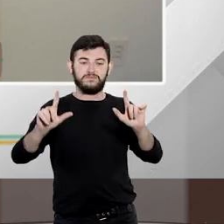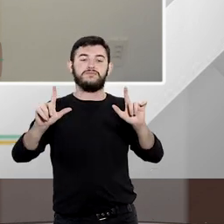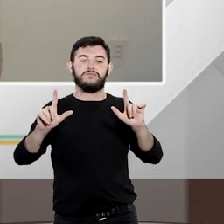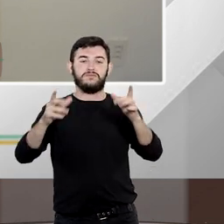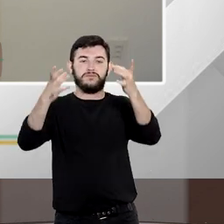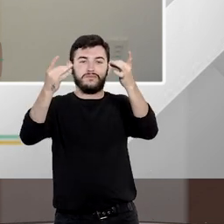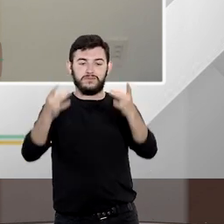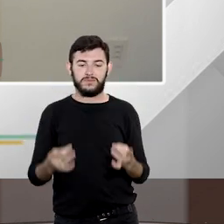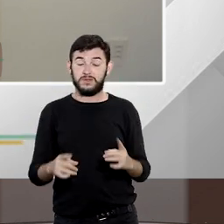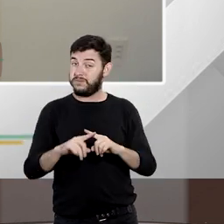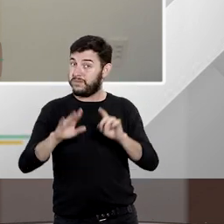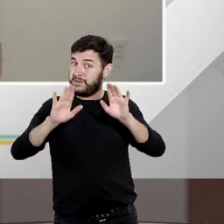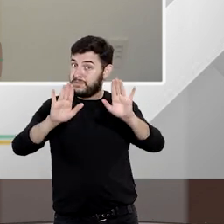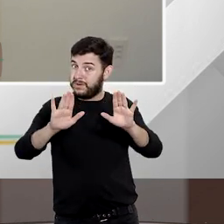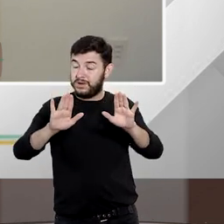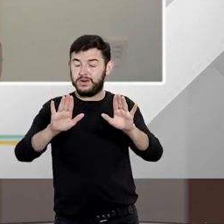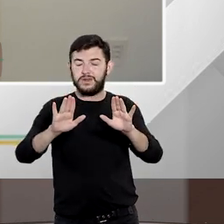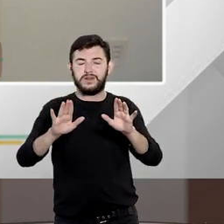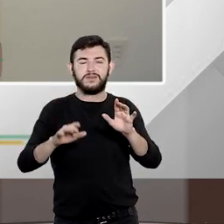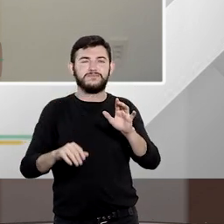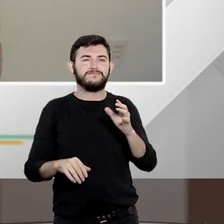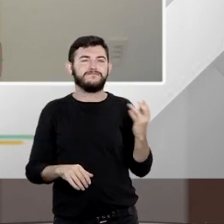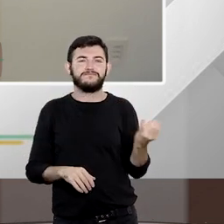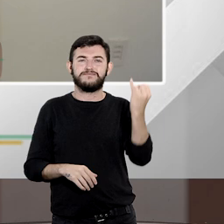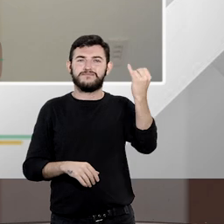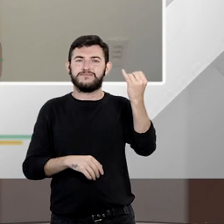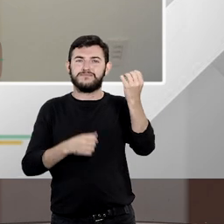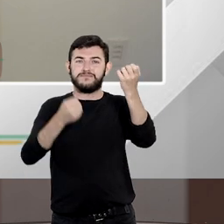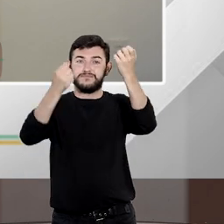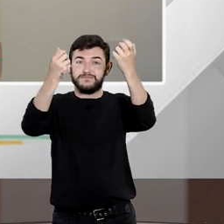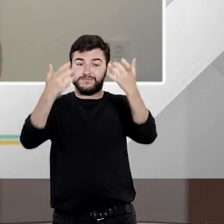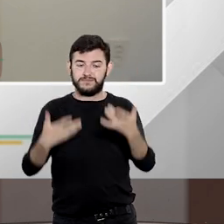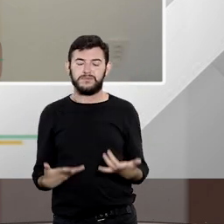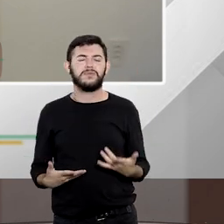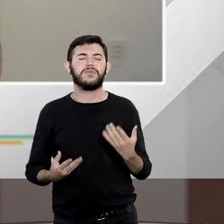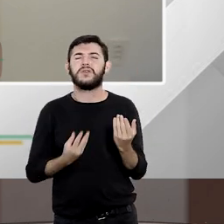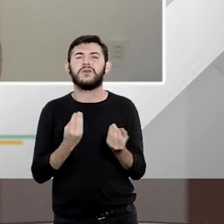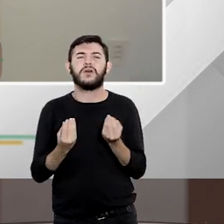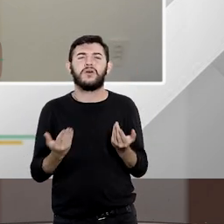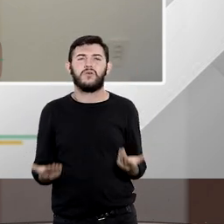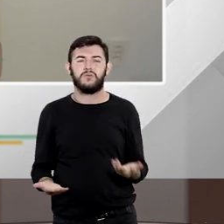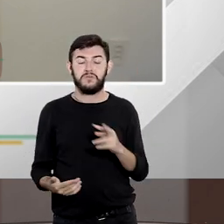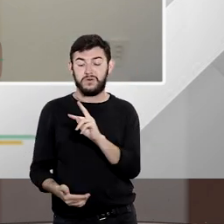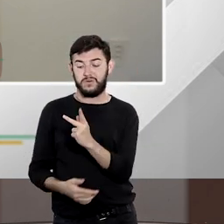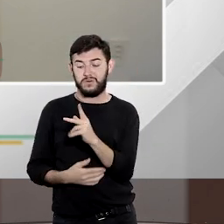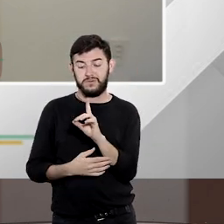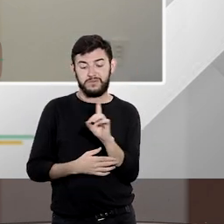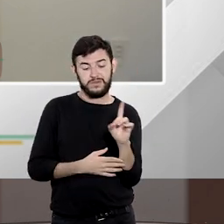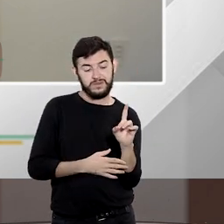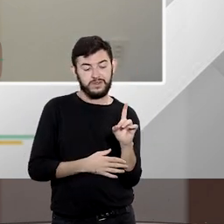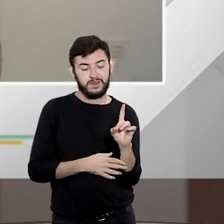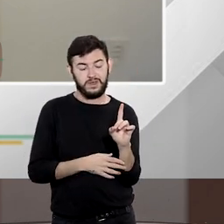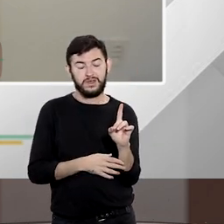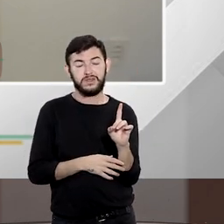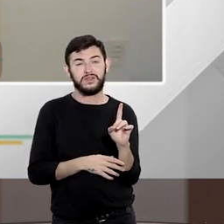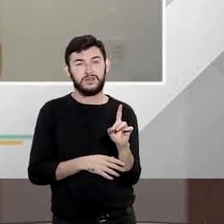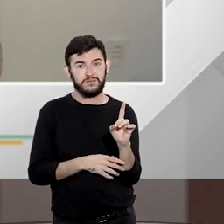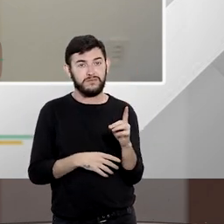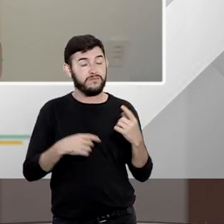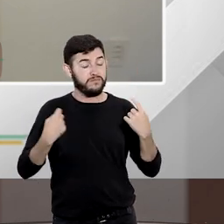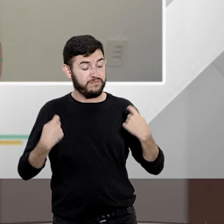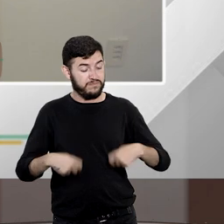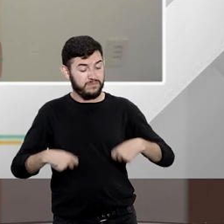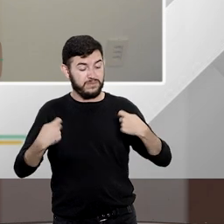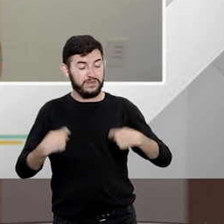detalhe só importante que eu acho válido mencionar é que o habeas data ele precisa haver uma